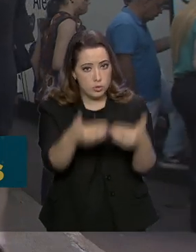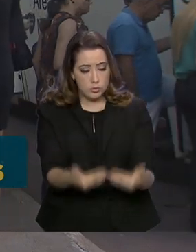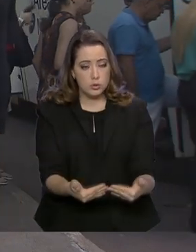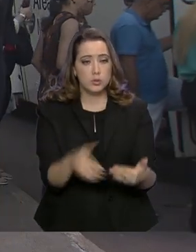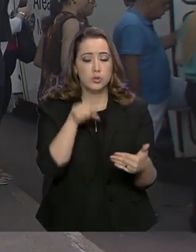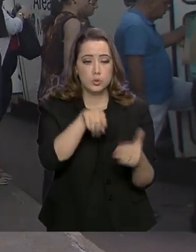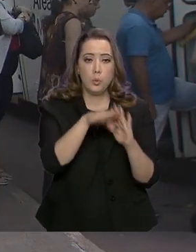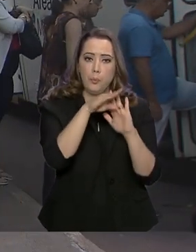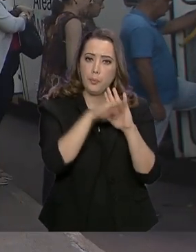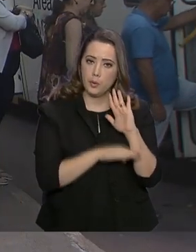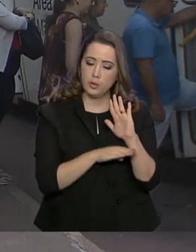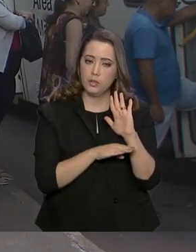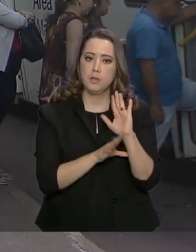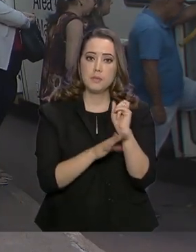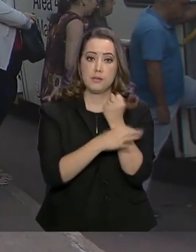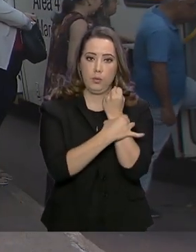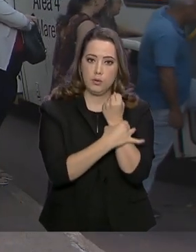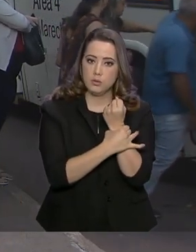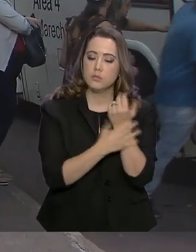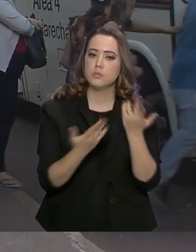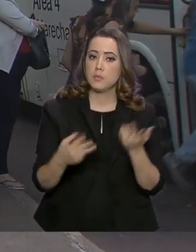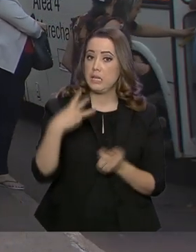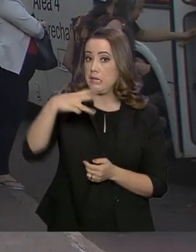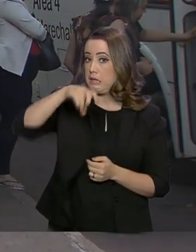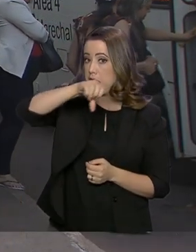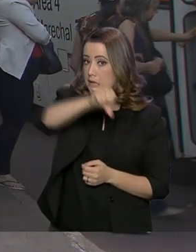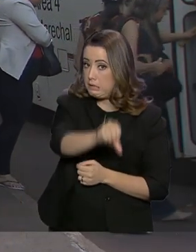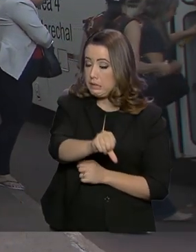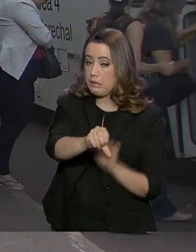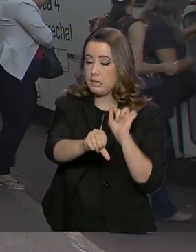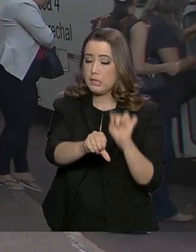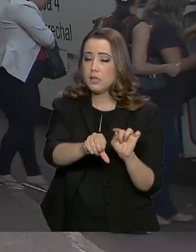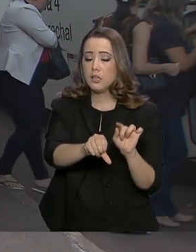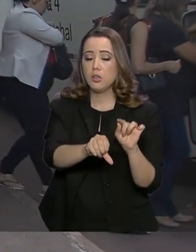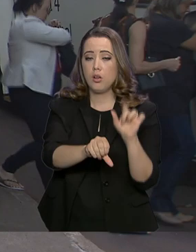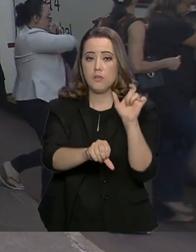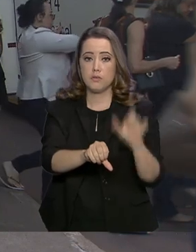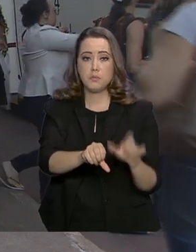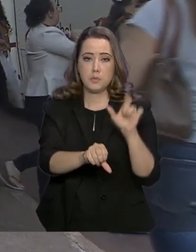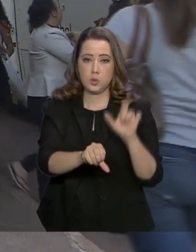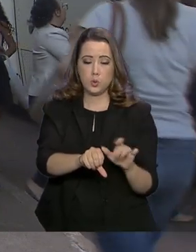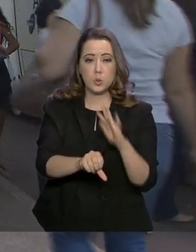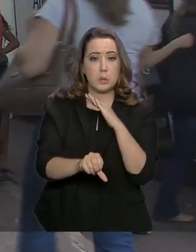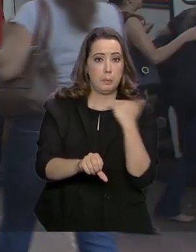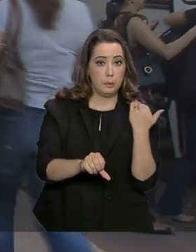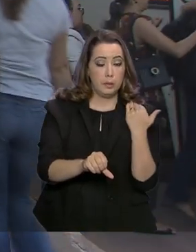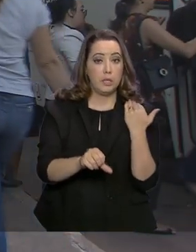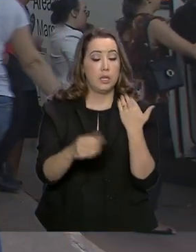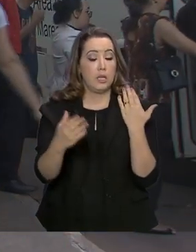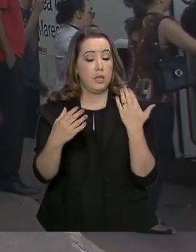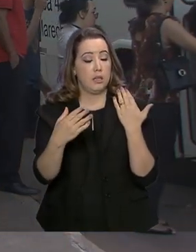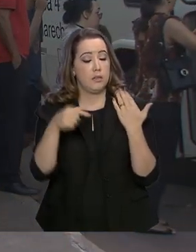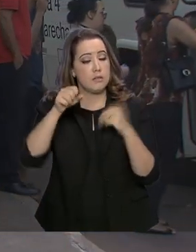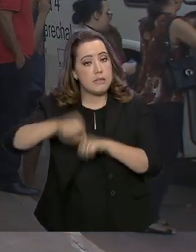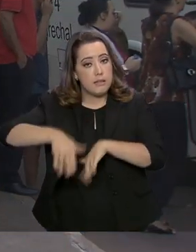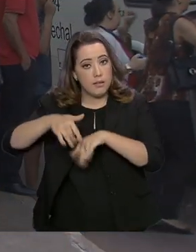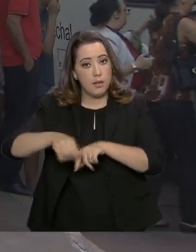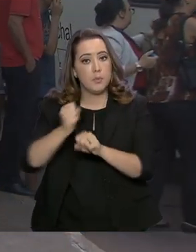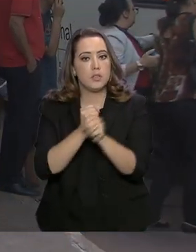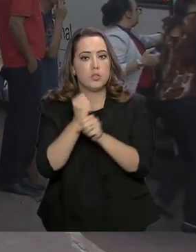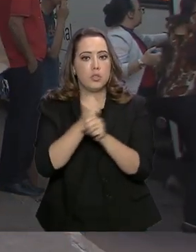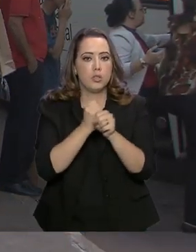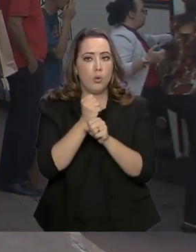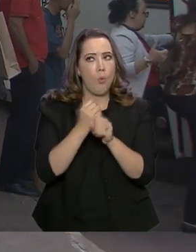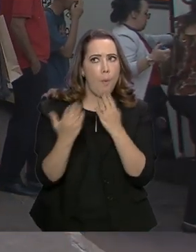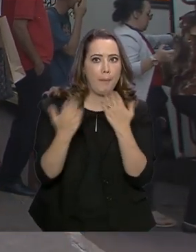Brasil. Foram 39 registros em setembro deste ano, contra 83 ocorrências